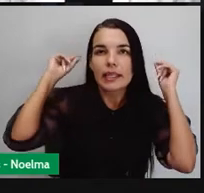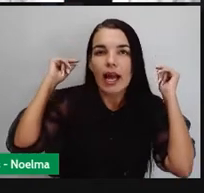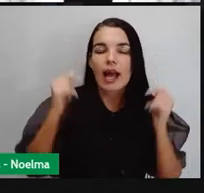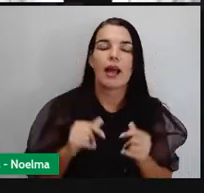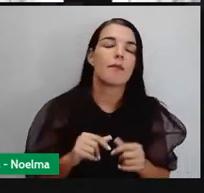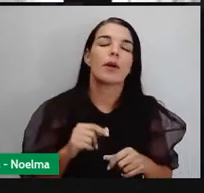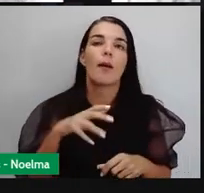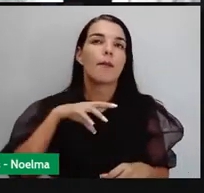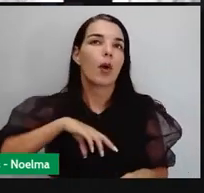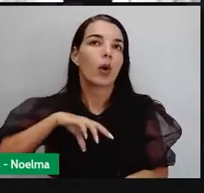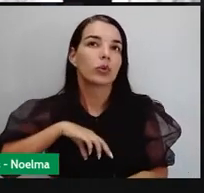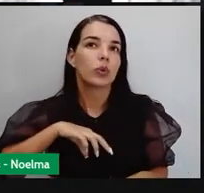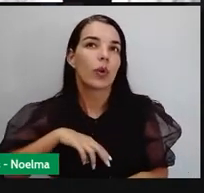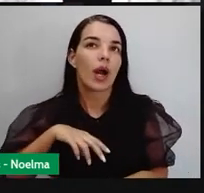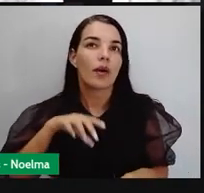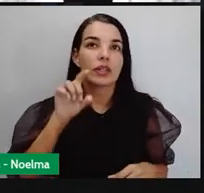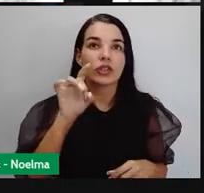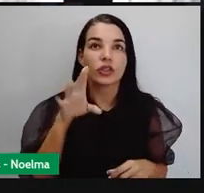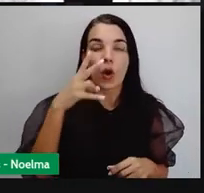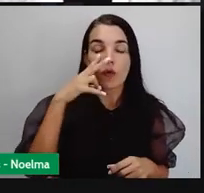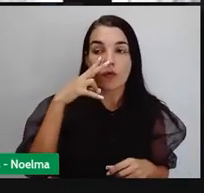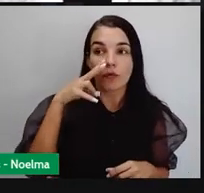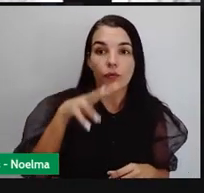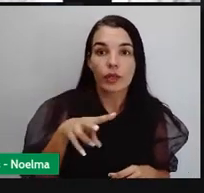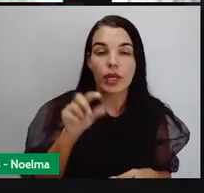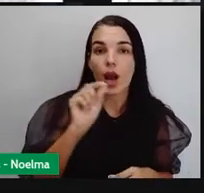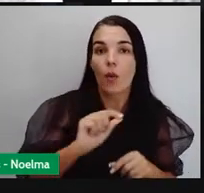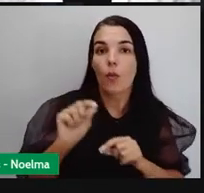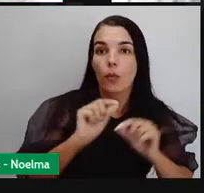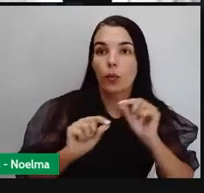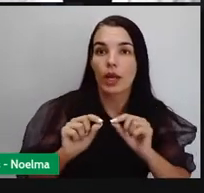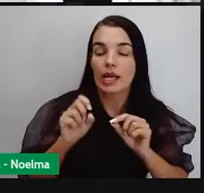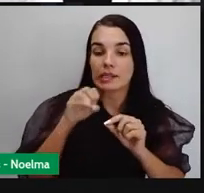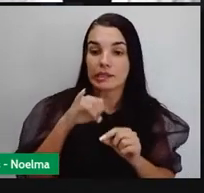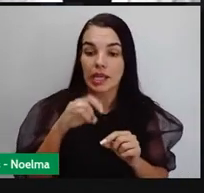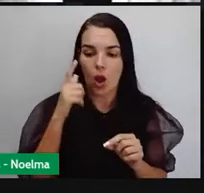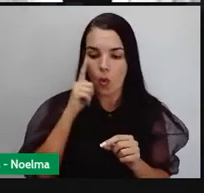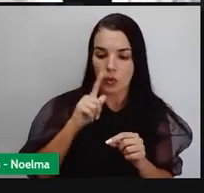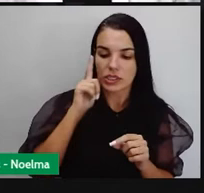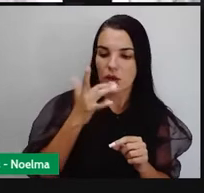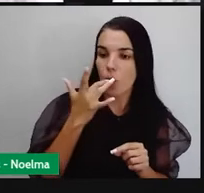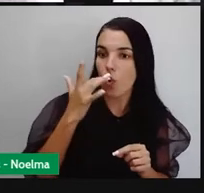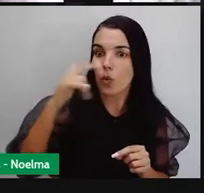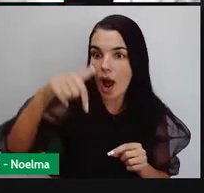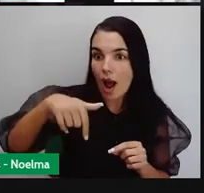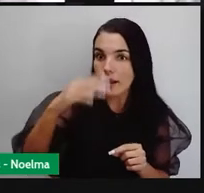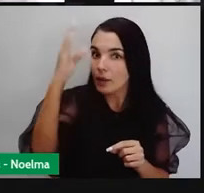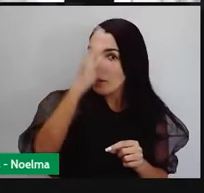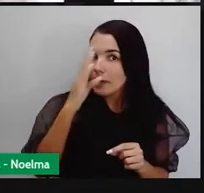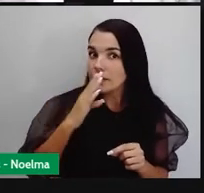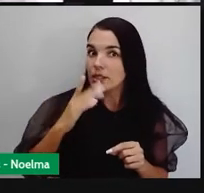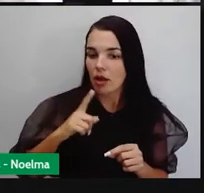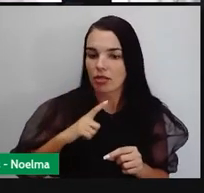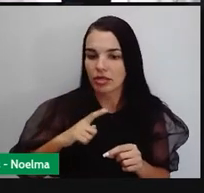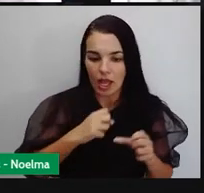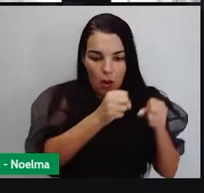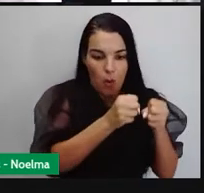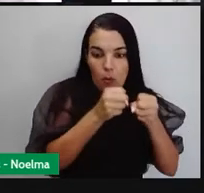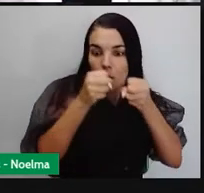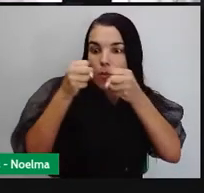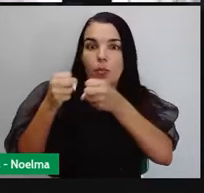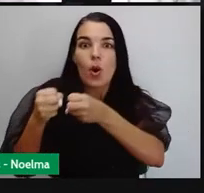Portugal encarava que conseguindo ouro aqui no Brasil, eles iriam de alguma